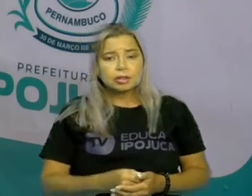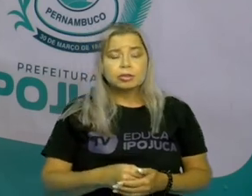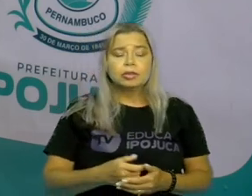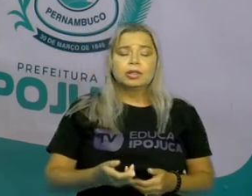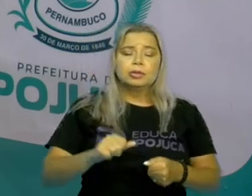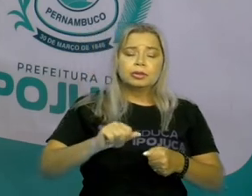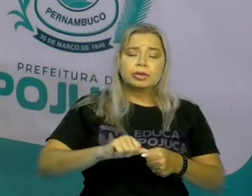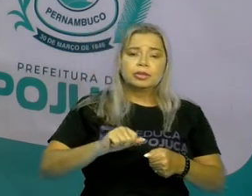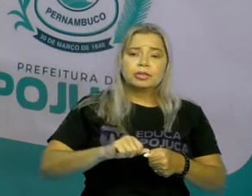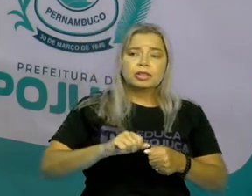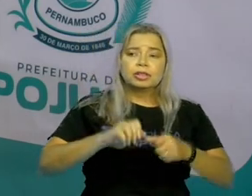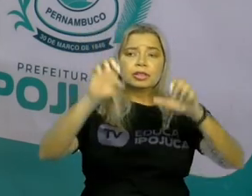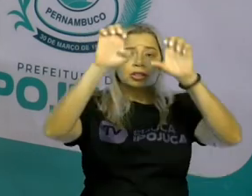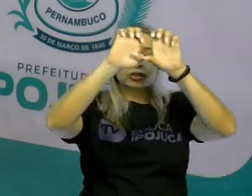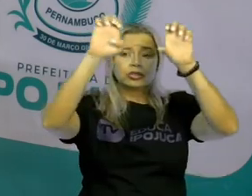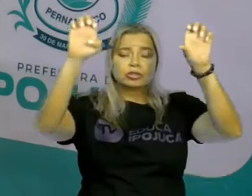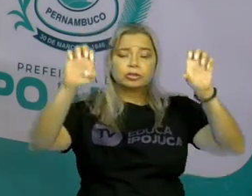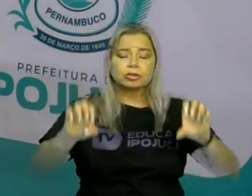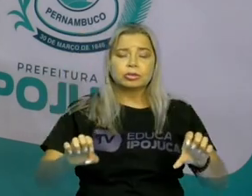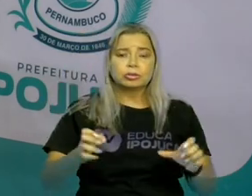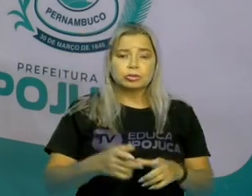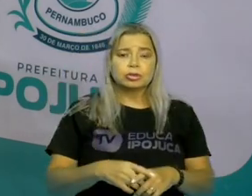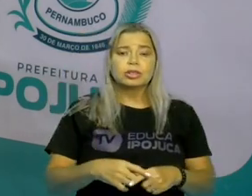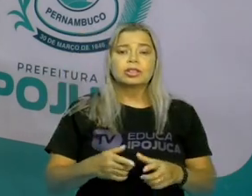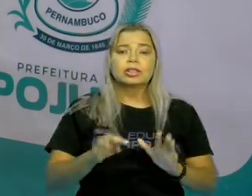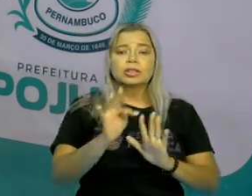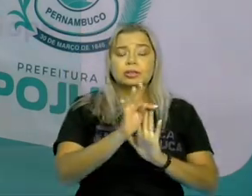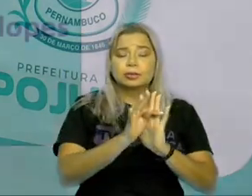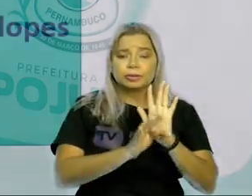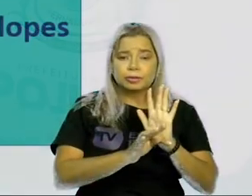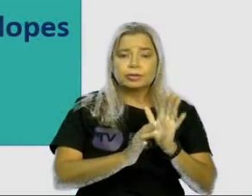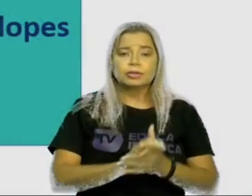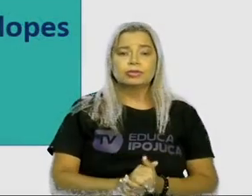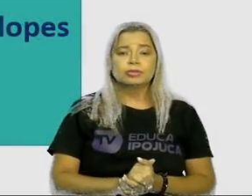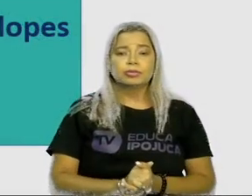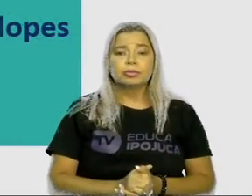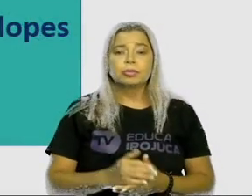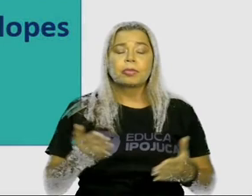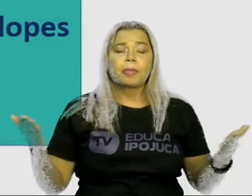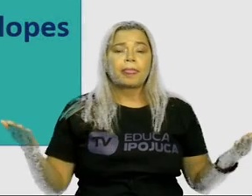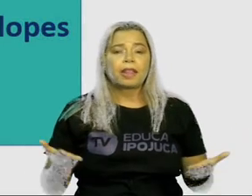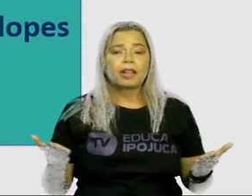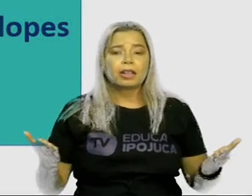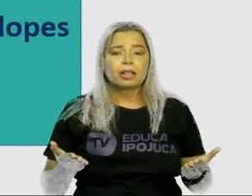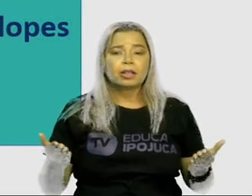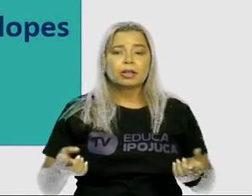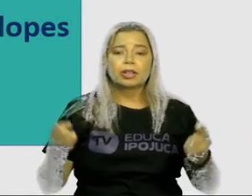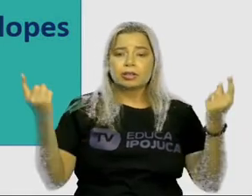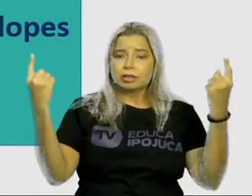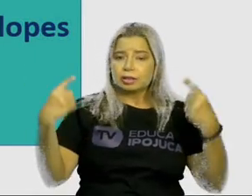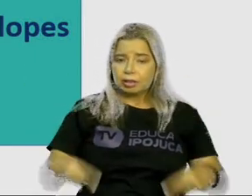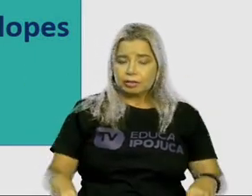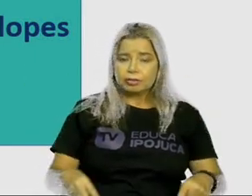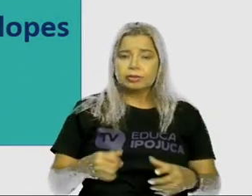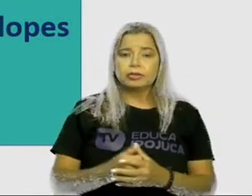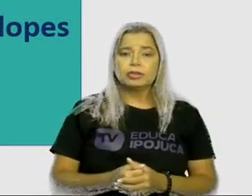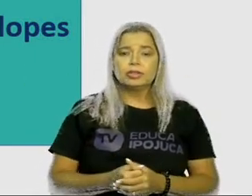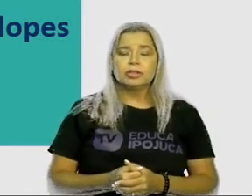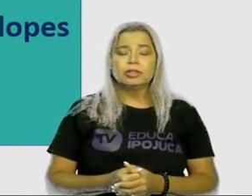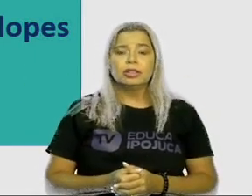texto? O desafio hoje para vocês aqui. Realize a colocação das letras